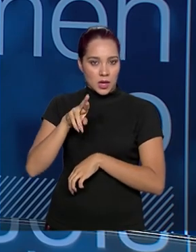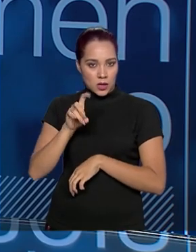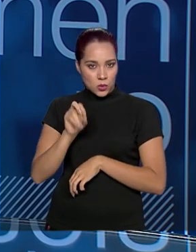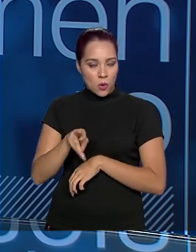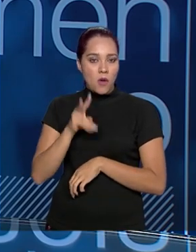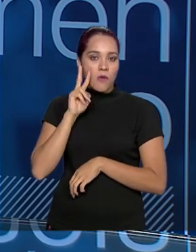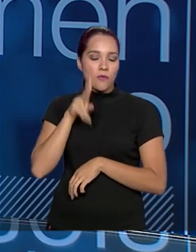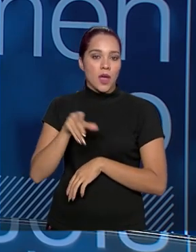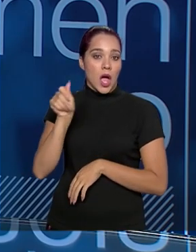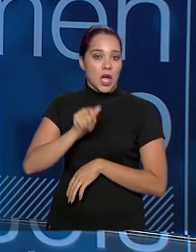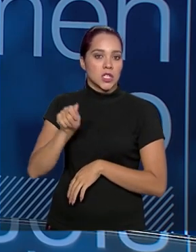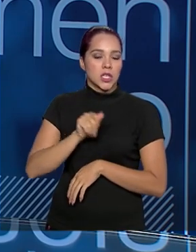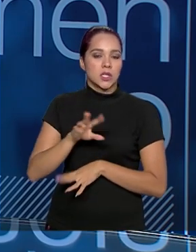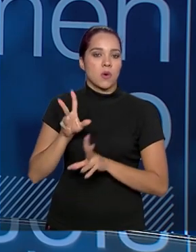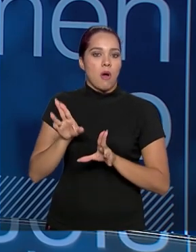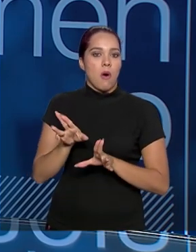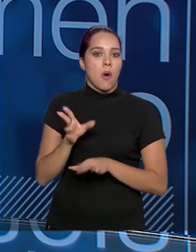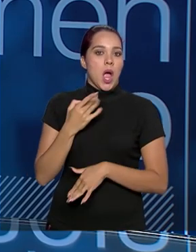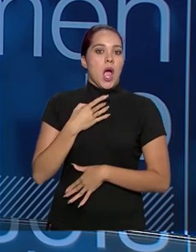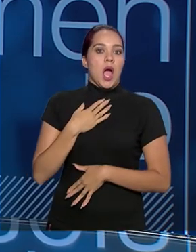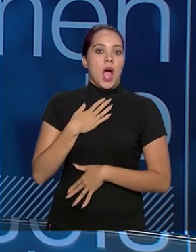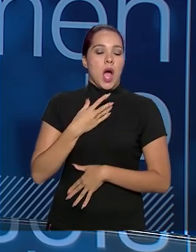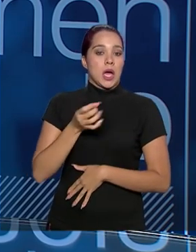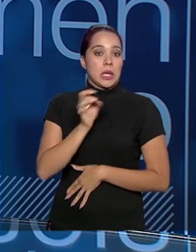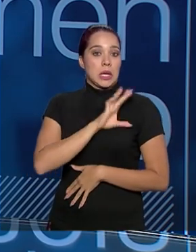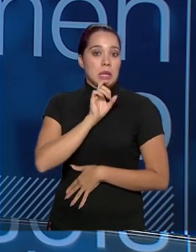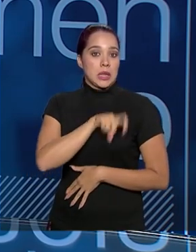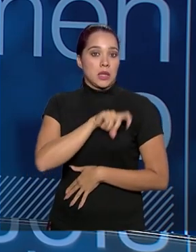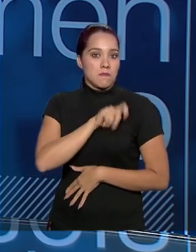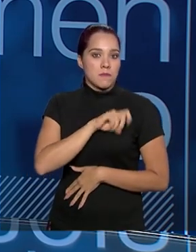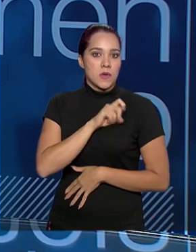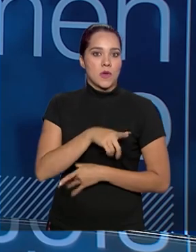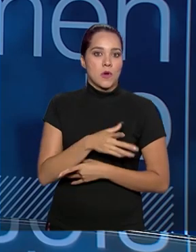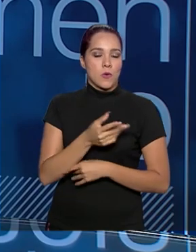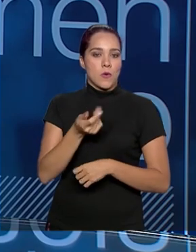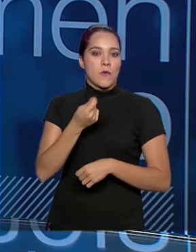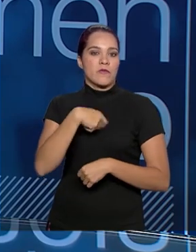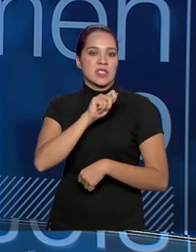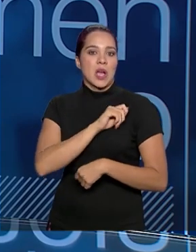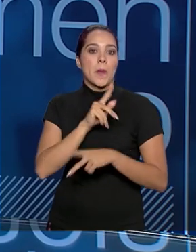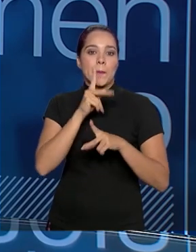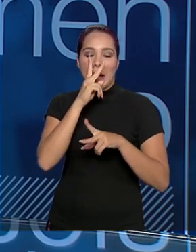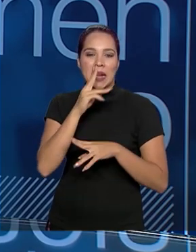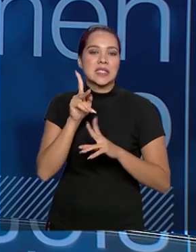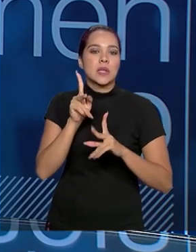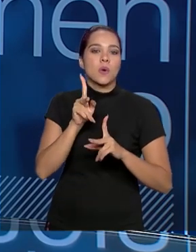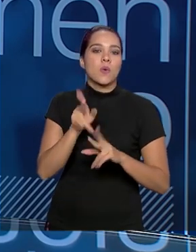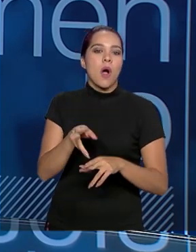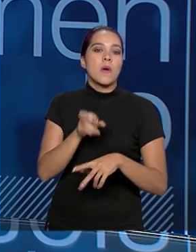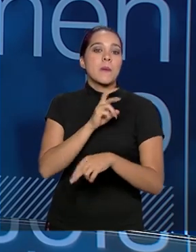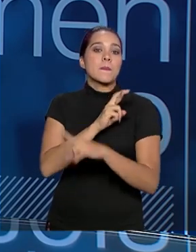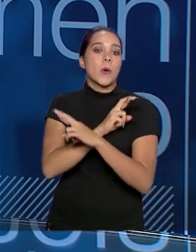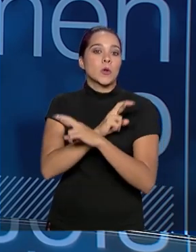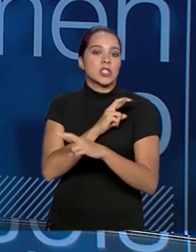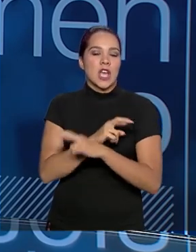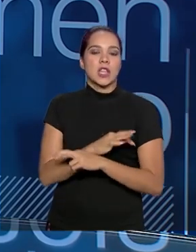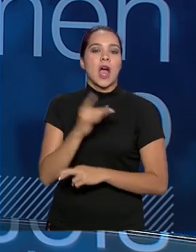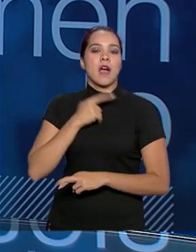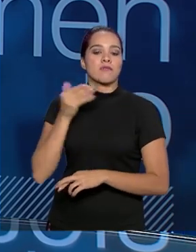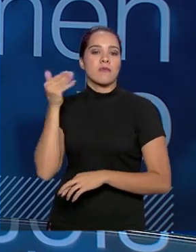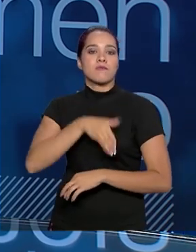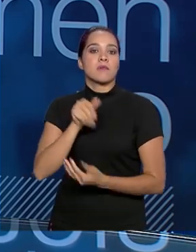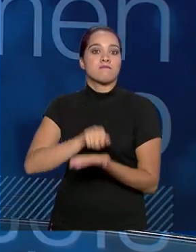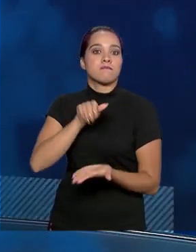seu inimigo, como seu fiscal. Desculpa também uma comparação como o Imposto de Renda faz, que o leão vai lá para você ser multado.